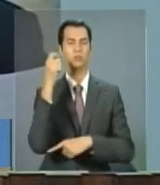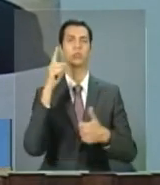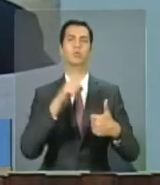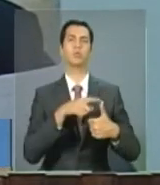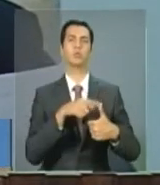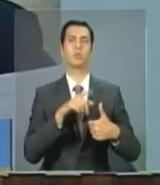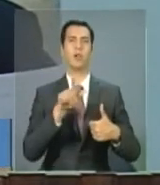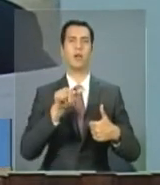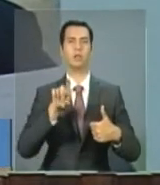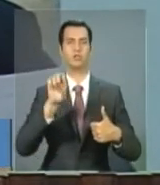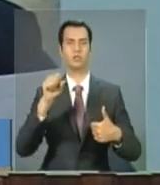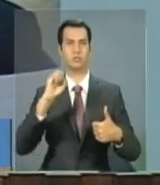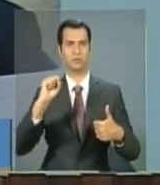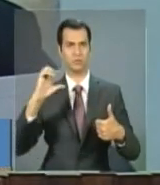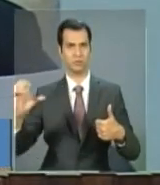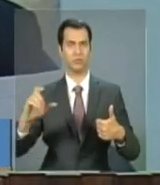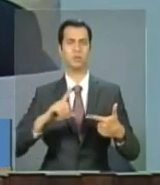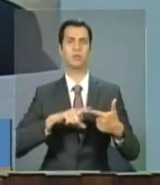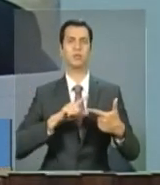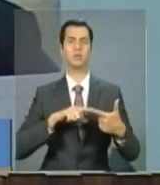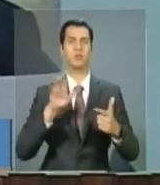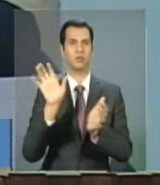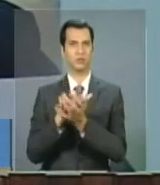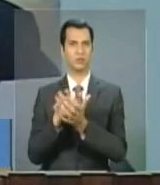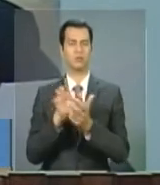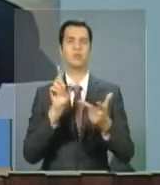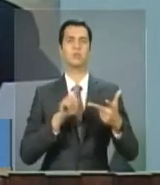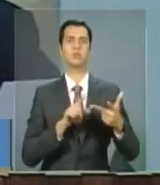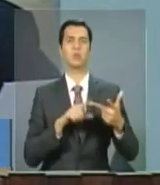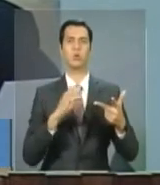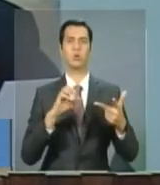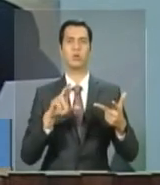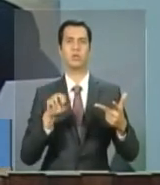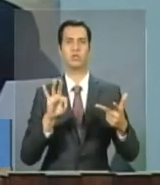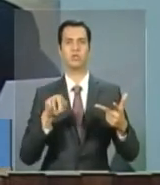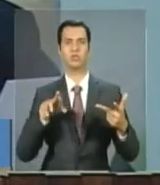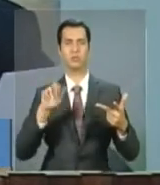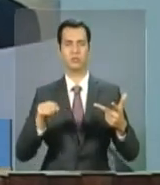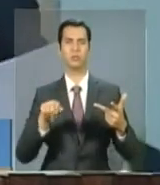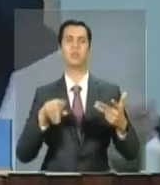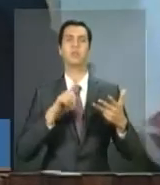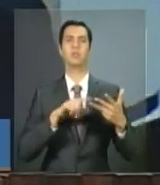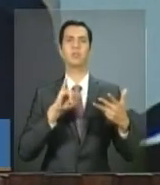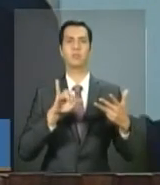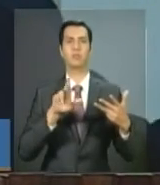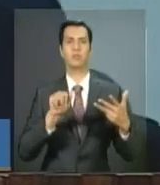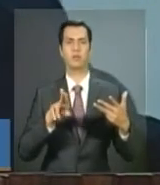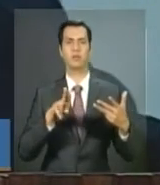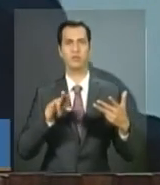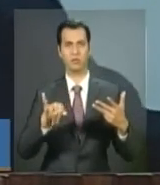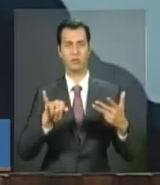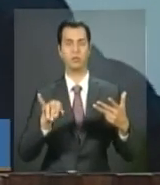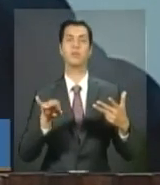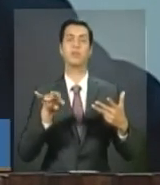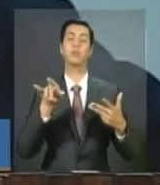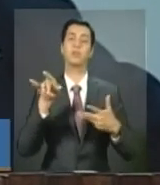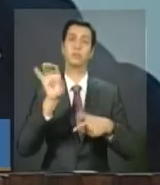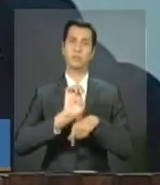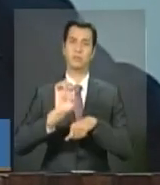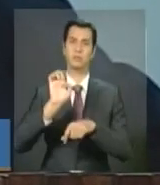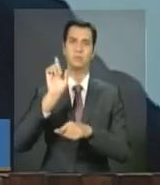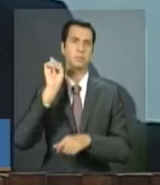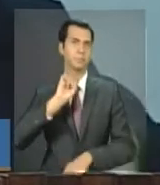Santa Catarina, Recife, Pernambuco, Correntina e de Iraí, de Minas. Bom, mais uma pergunta,